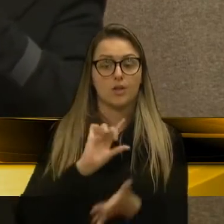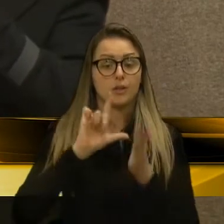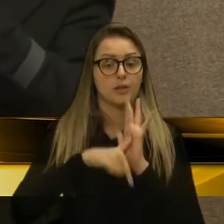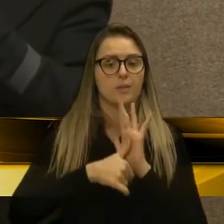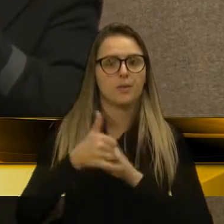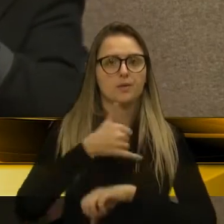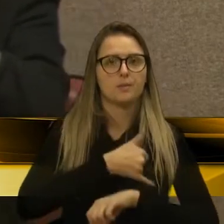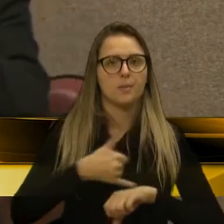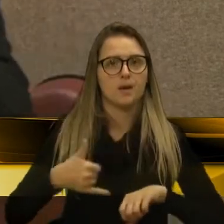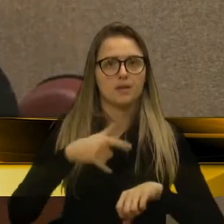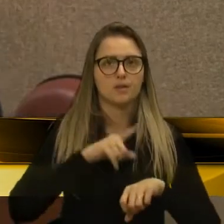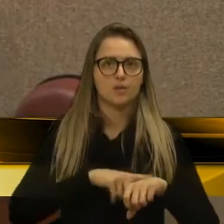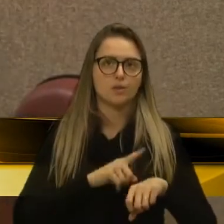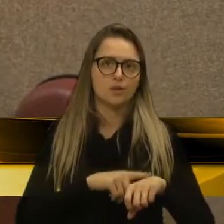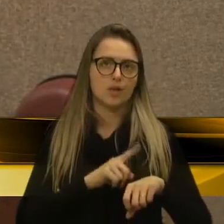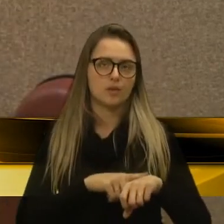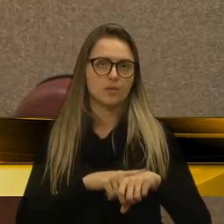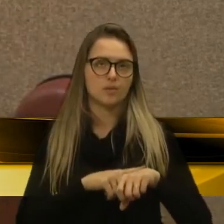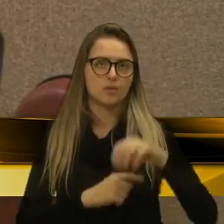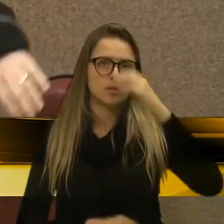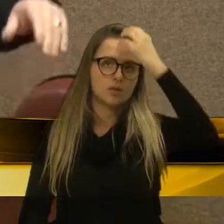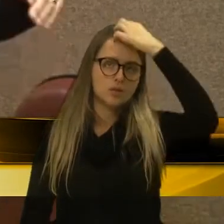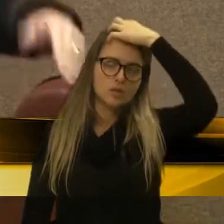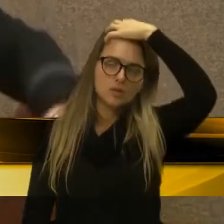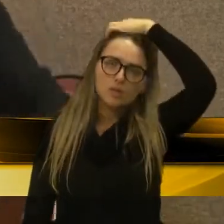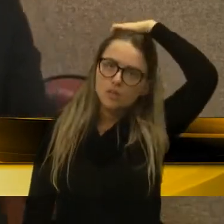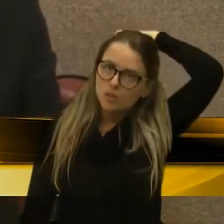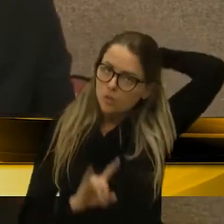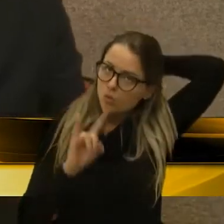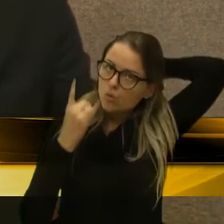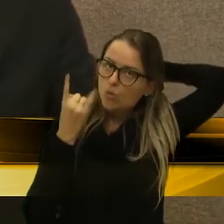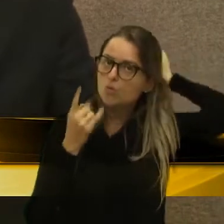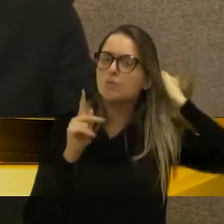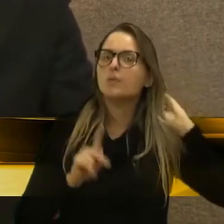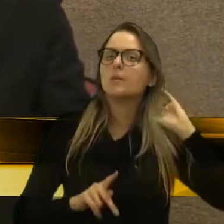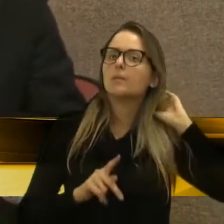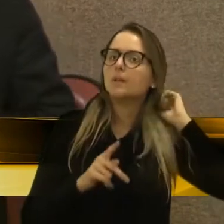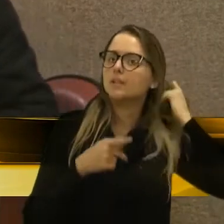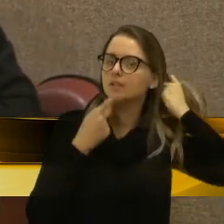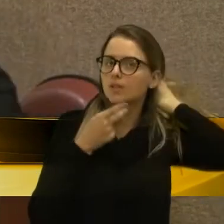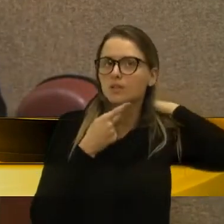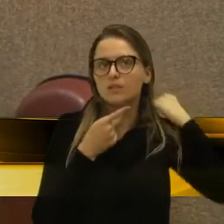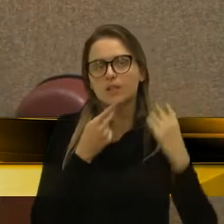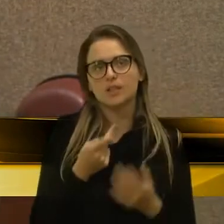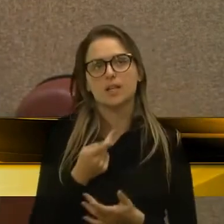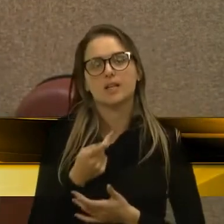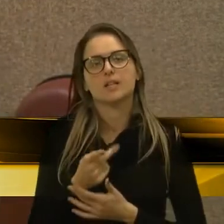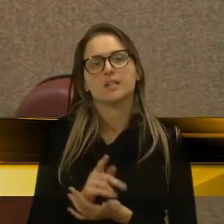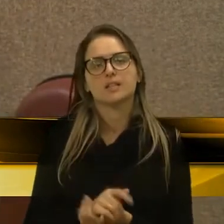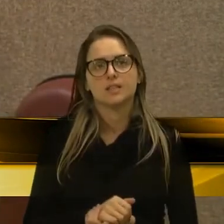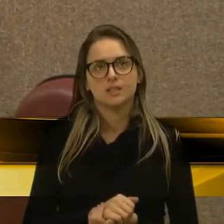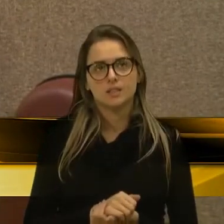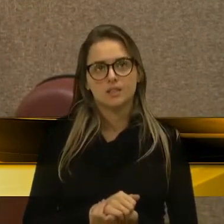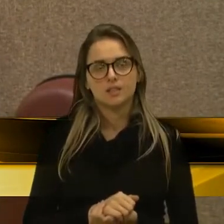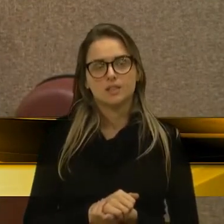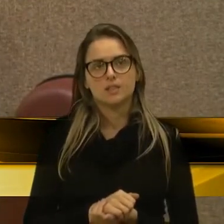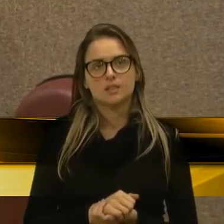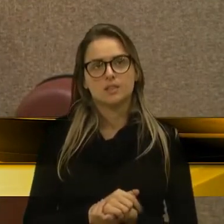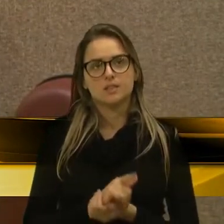aquele tempo, o último a se manifestar no processo é a parte que está sendo, não,